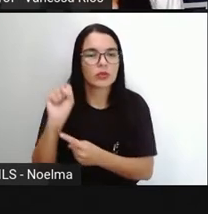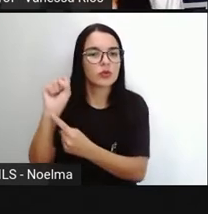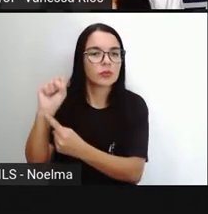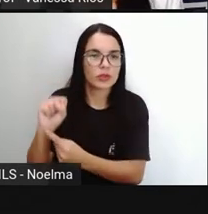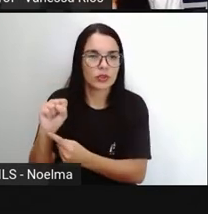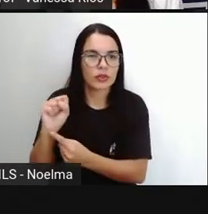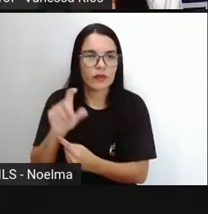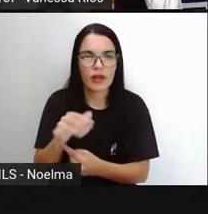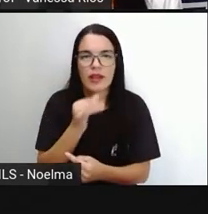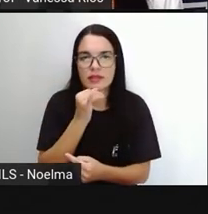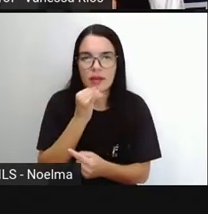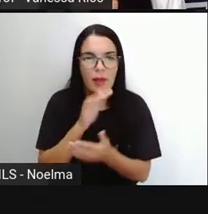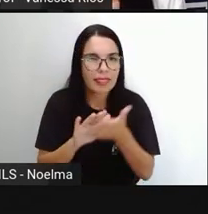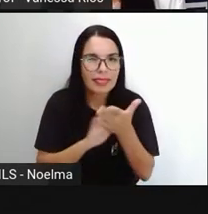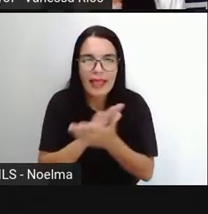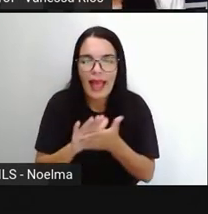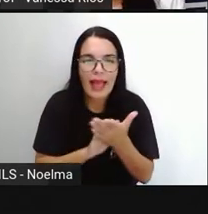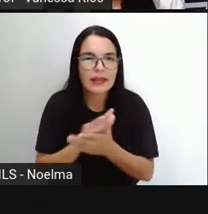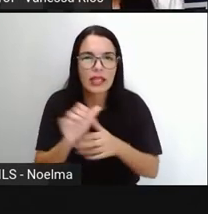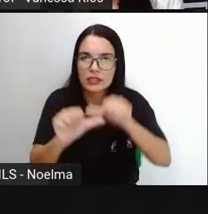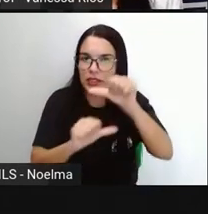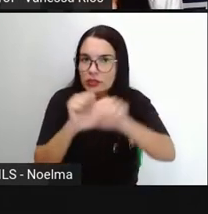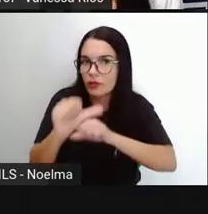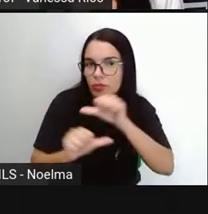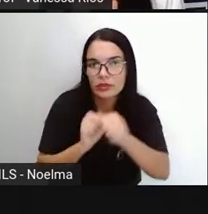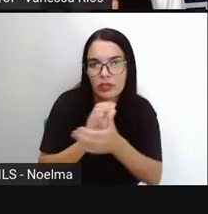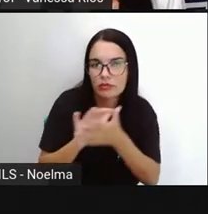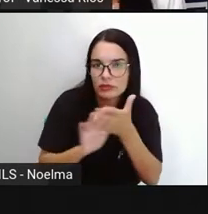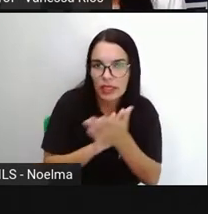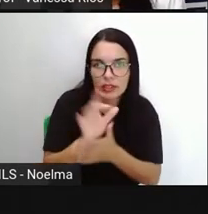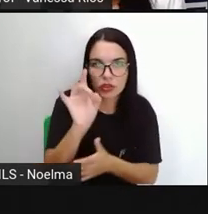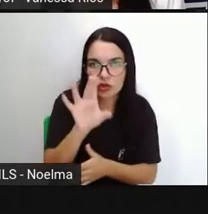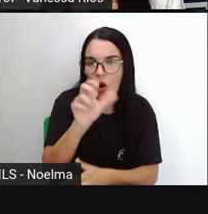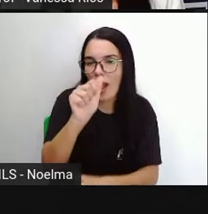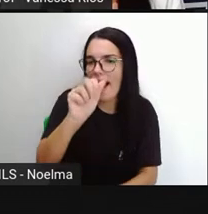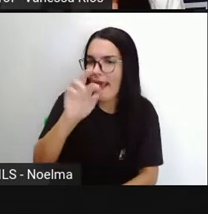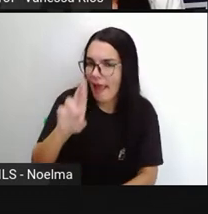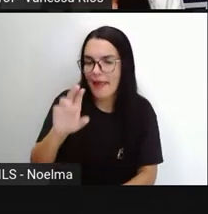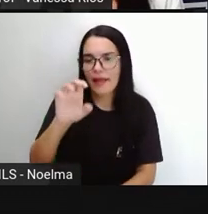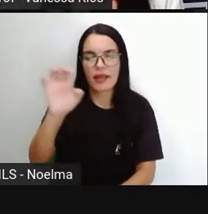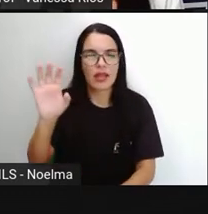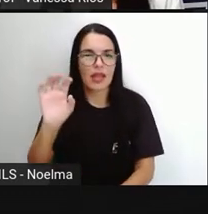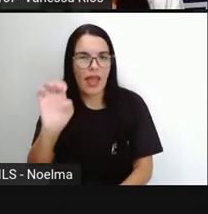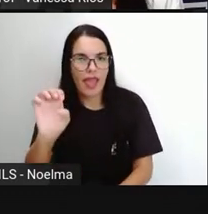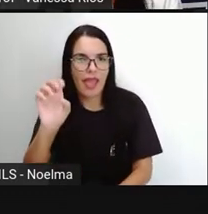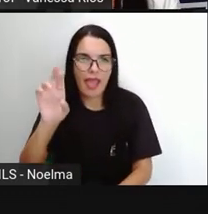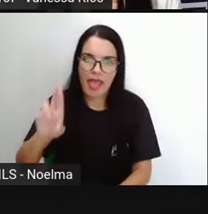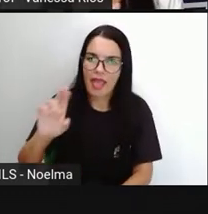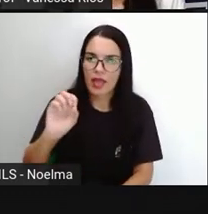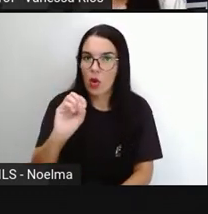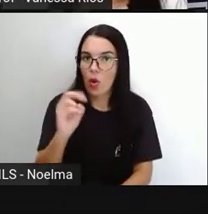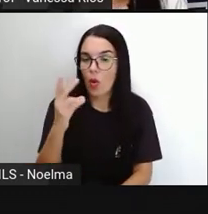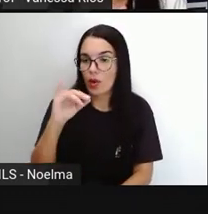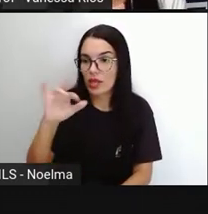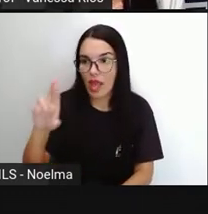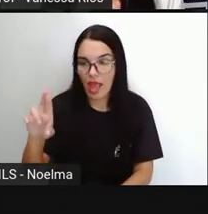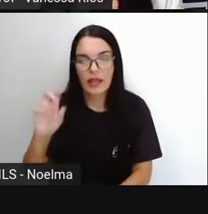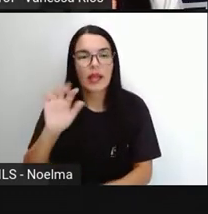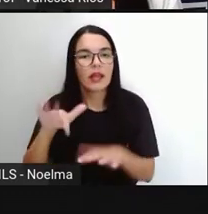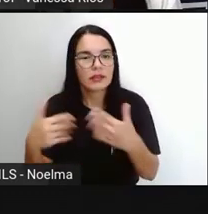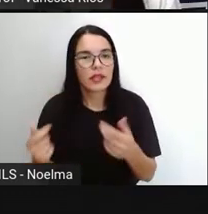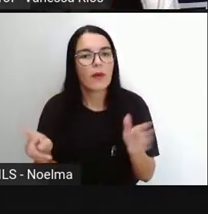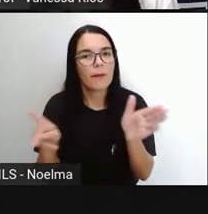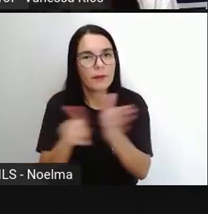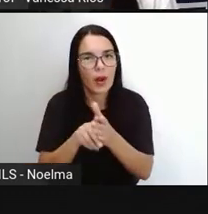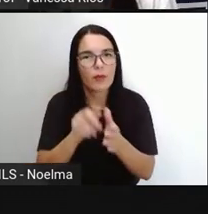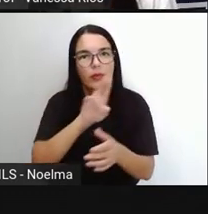o verbo aparece sem nenhuma conjugação, com sua terminação em AR, ER e IR, a gente diz que esse verbo